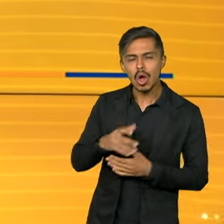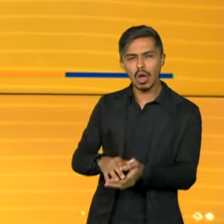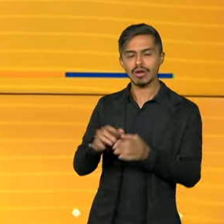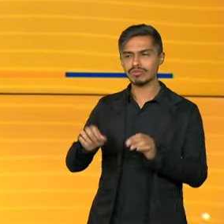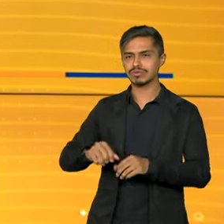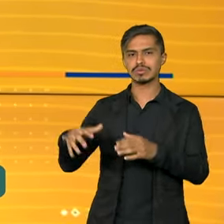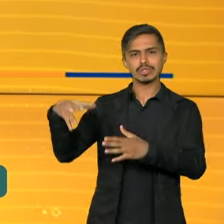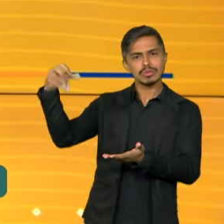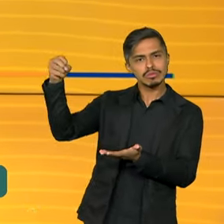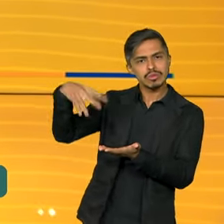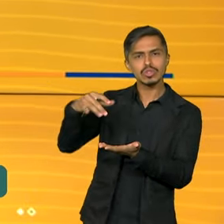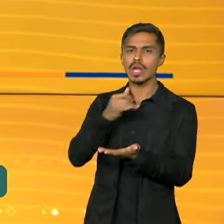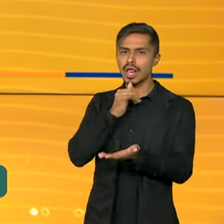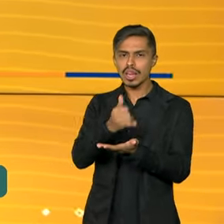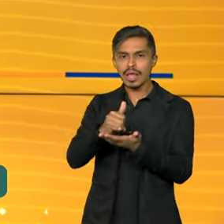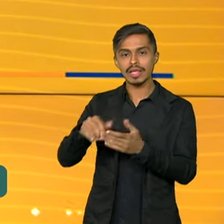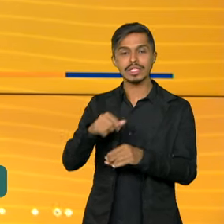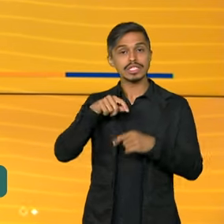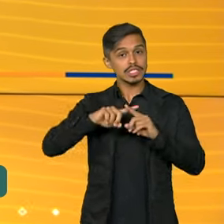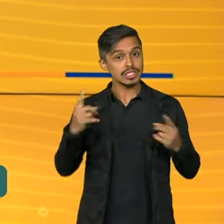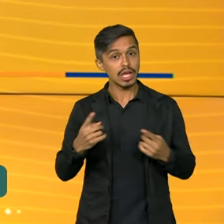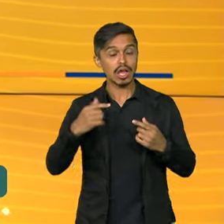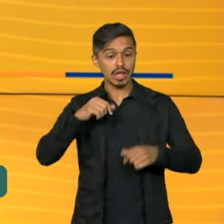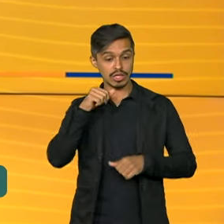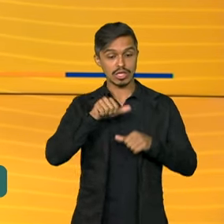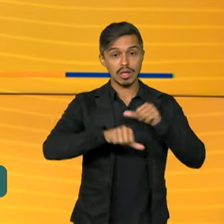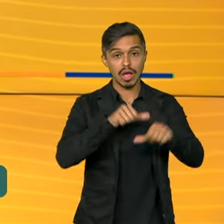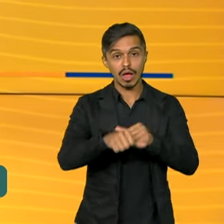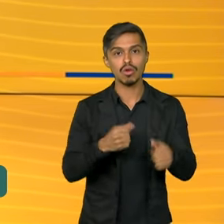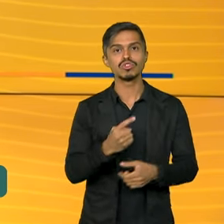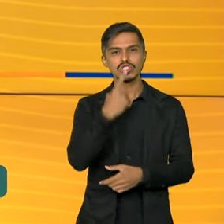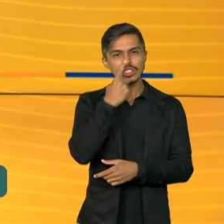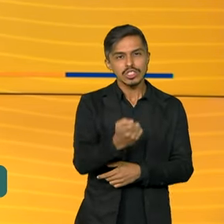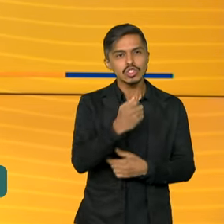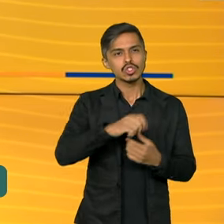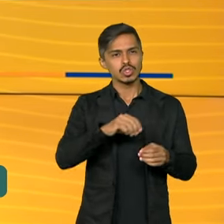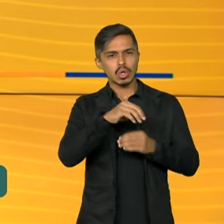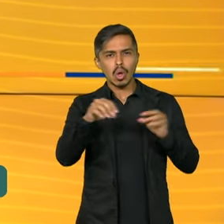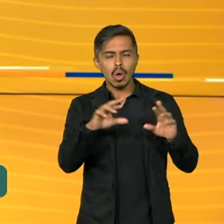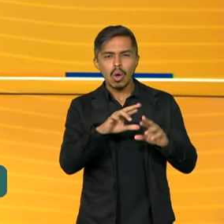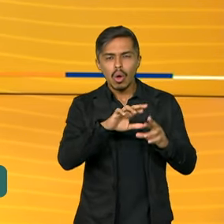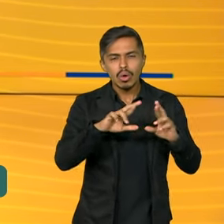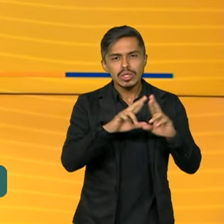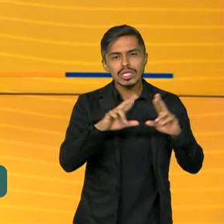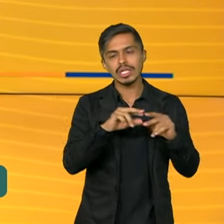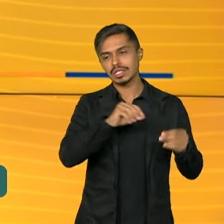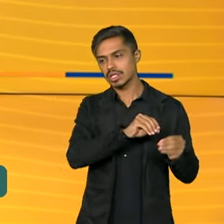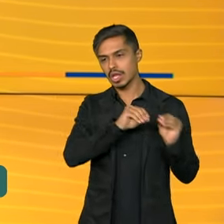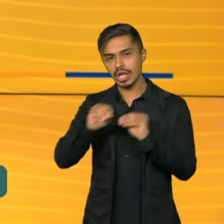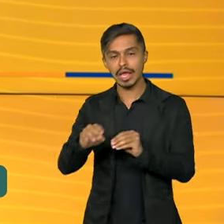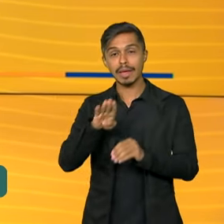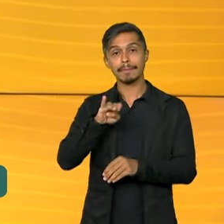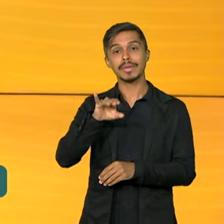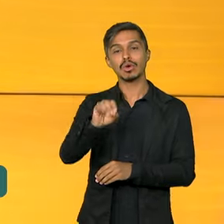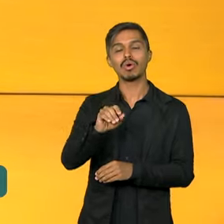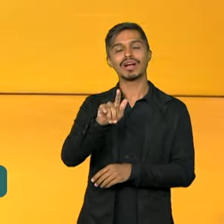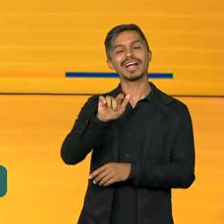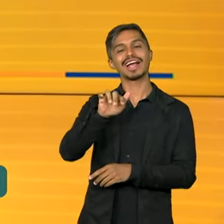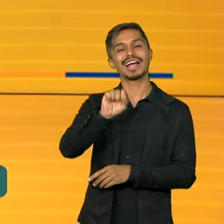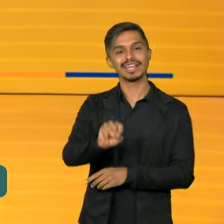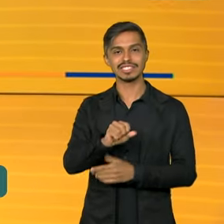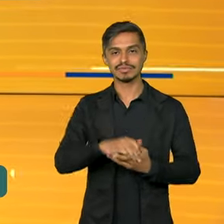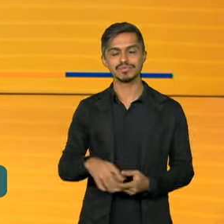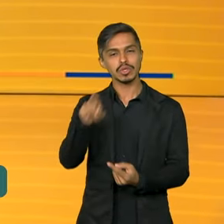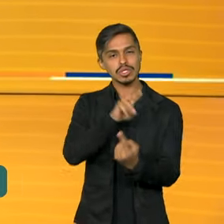e biodigestores que transformam o lixo orgânico em biogás para cozinhas solidárias de todo o país. O projeto busca garantir